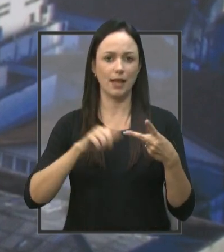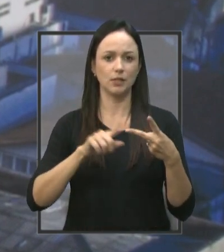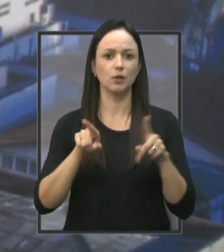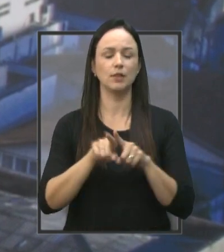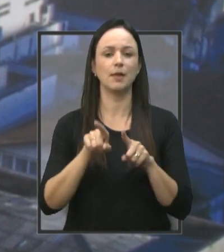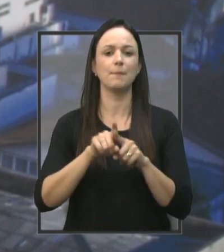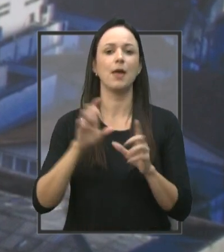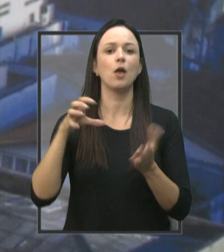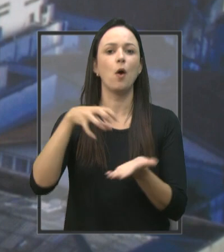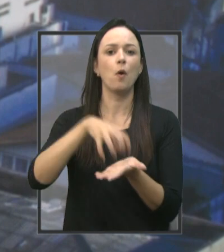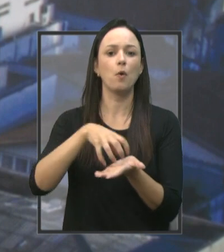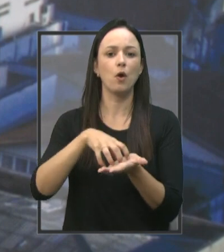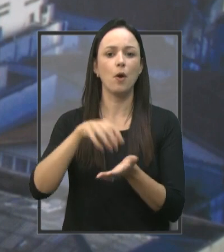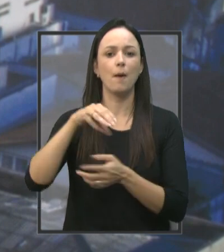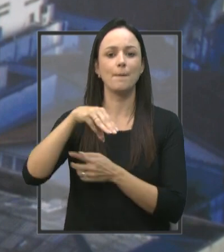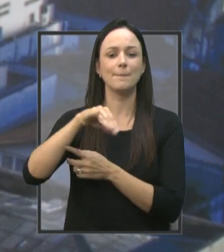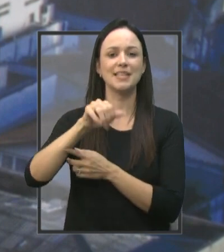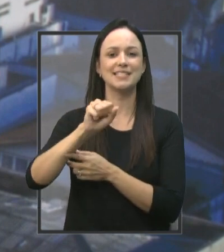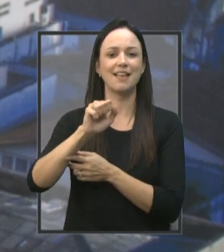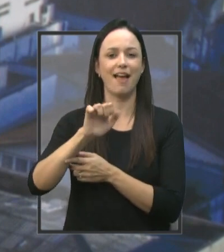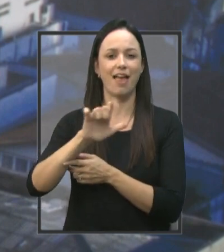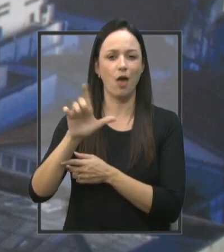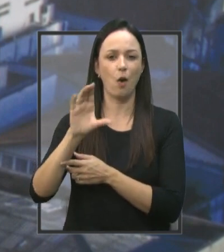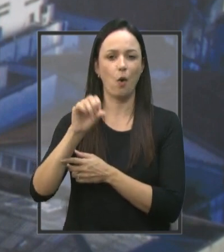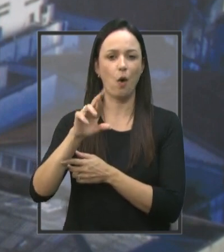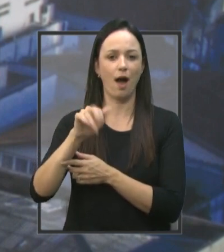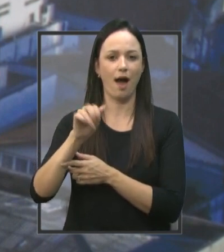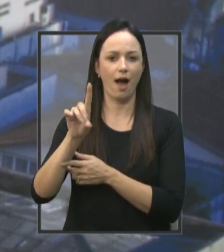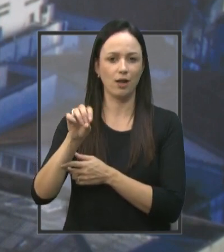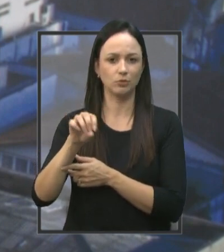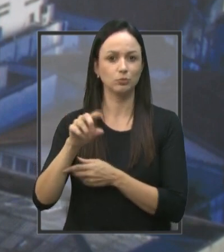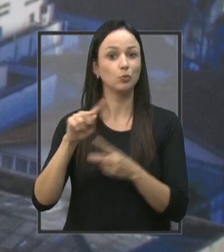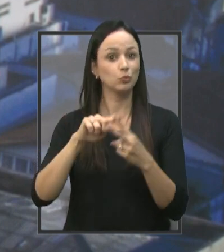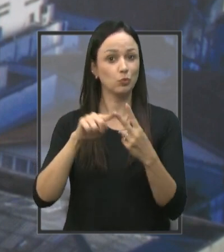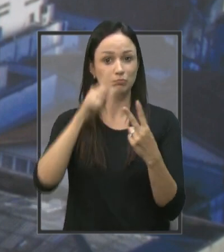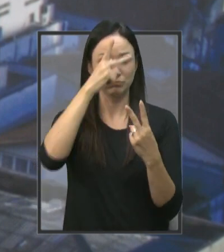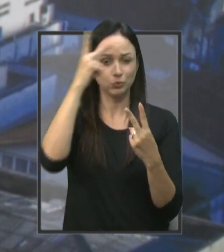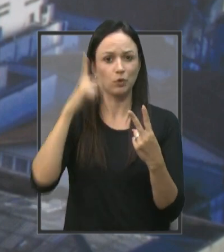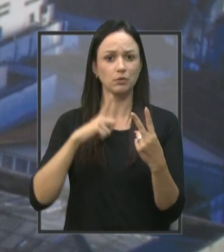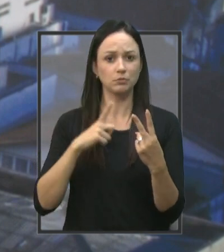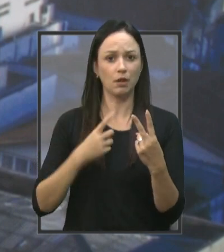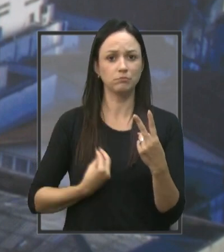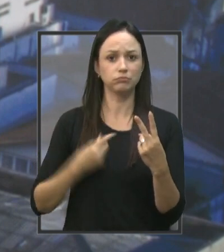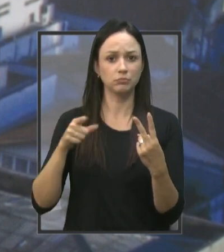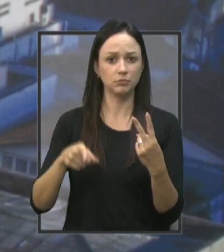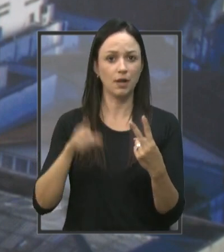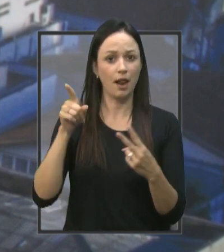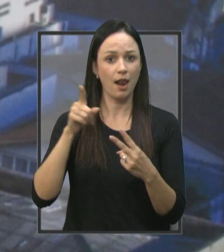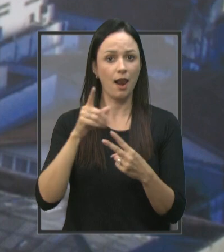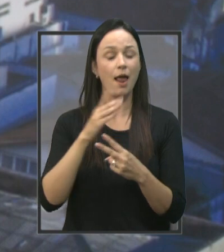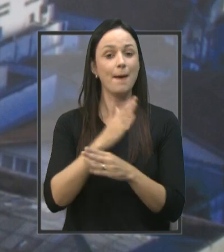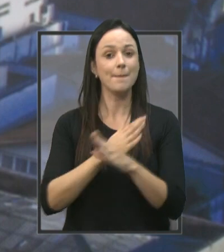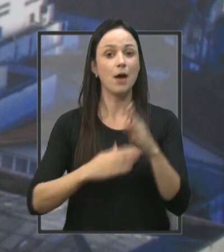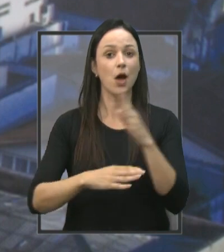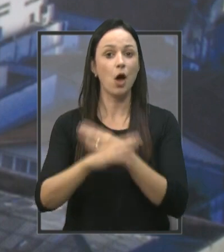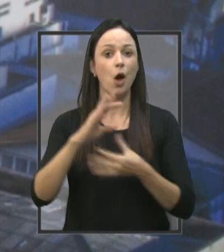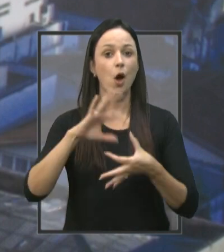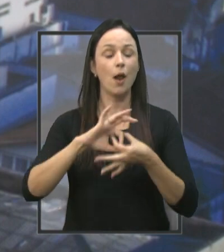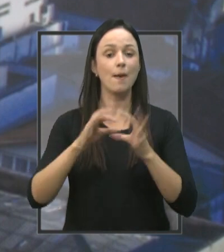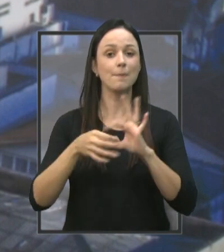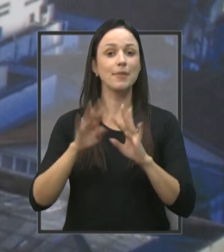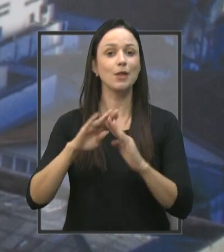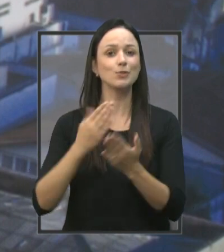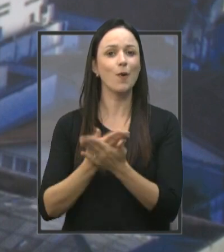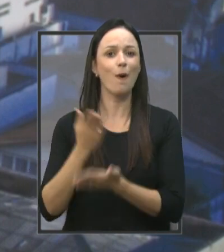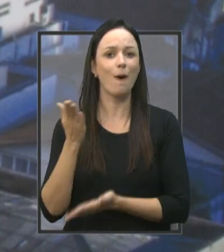Brasileiro Que é o Misael Conrado Estarem presentes nas Paralimpíadas Escolares E